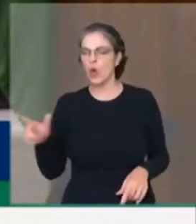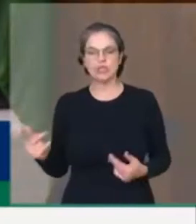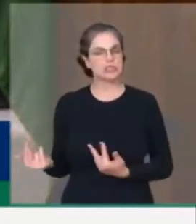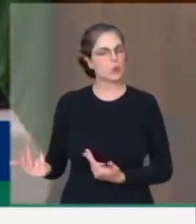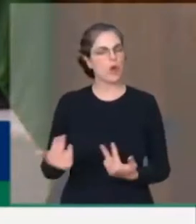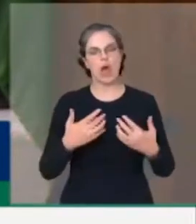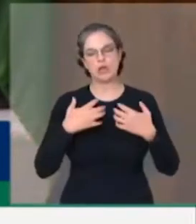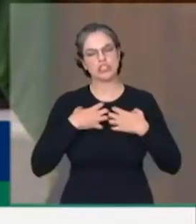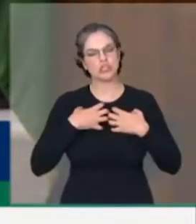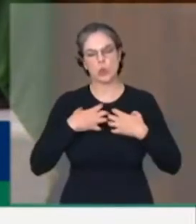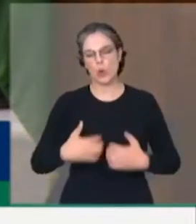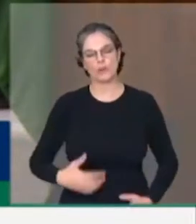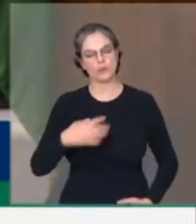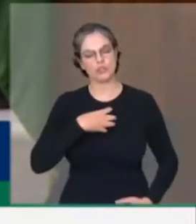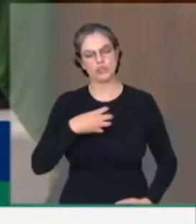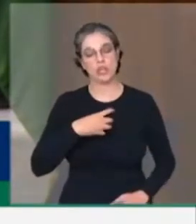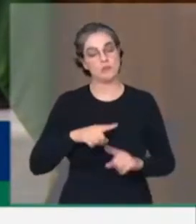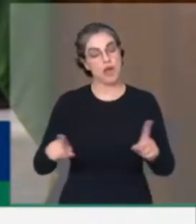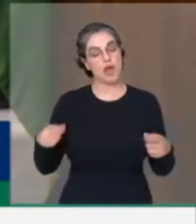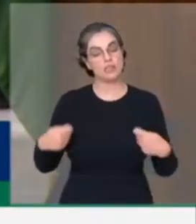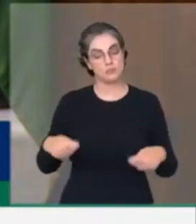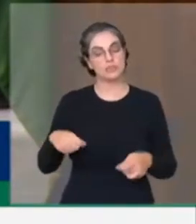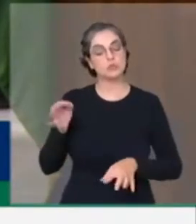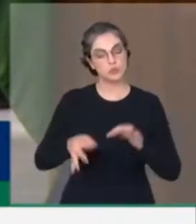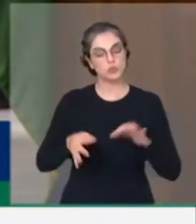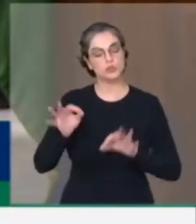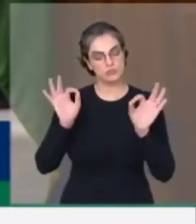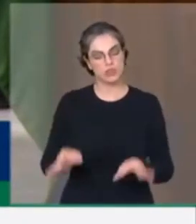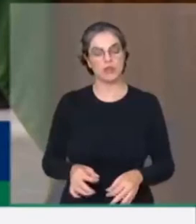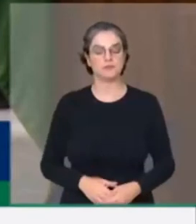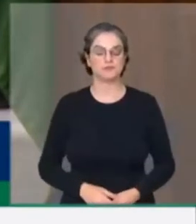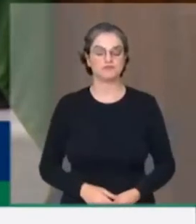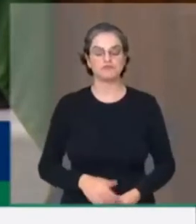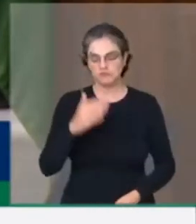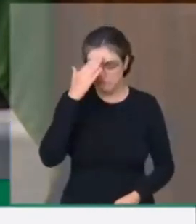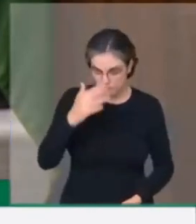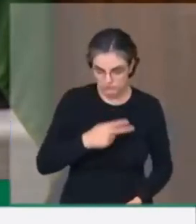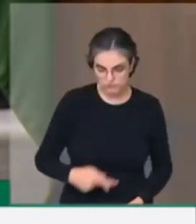num determinado momento devem pagar pelos crimes que cometemos. é isso senhor presidente, obrigado pela atenção de todos.